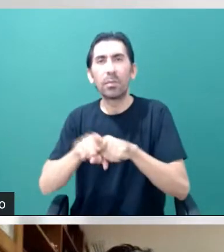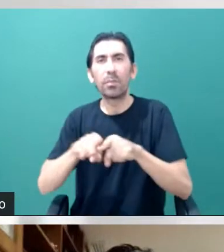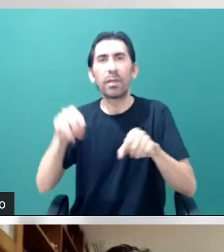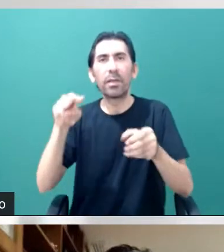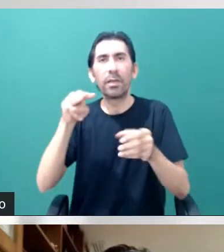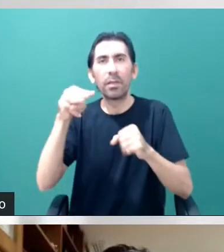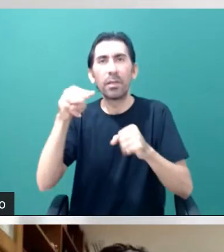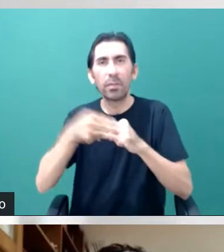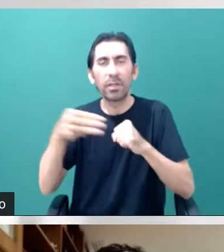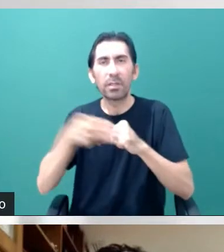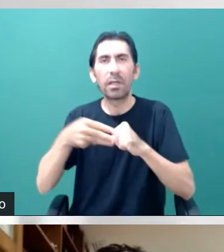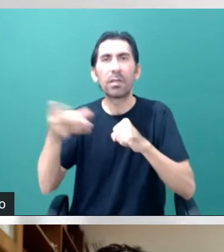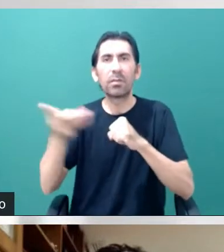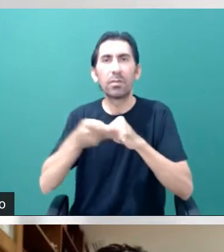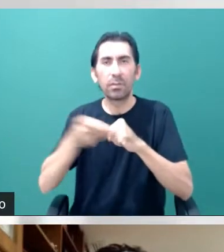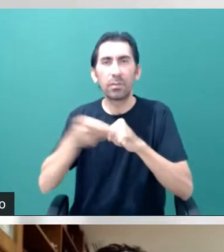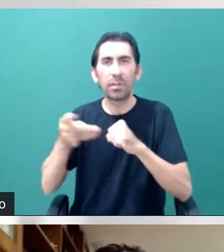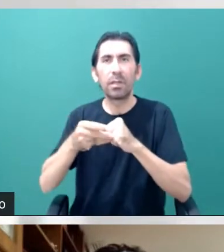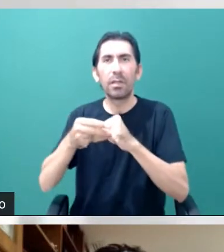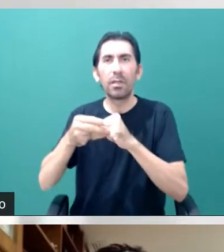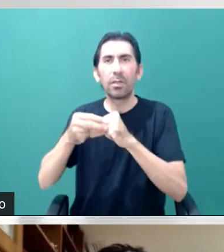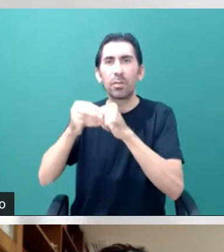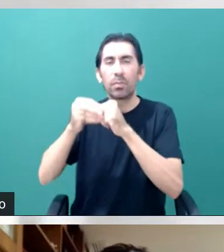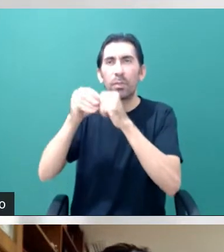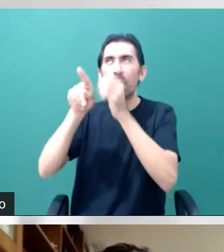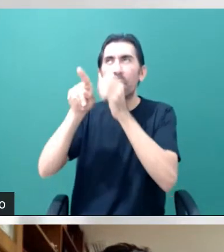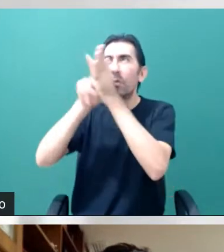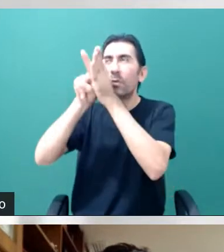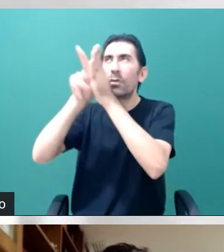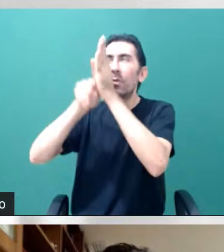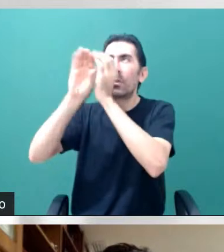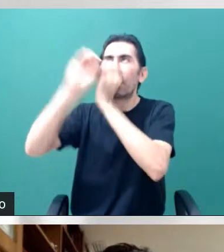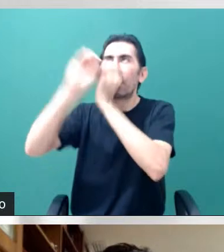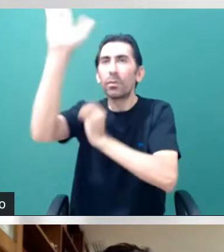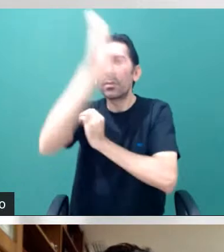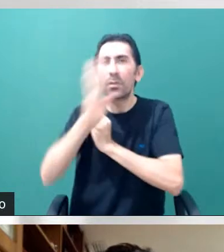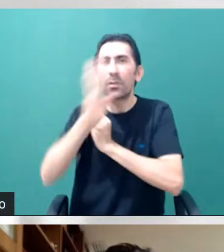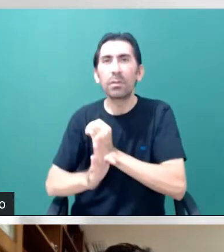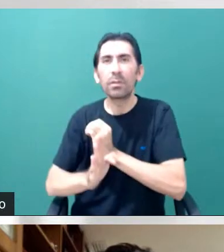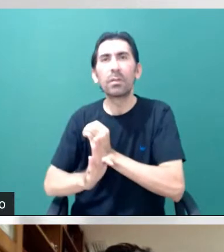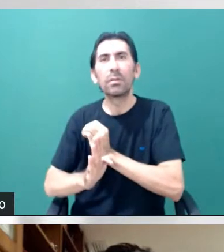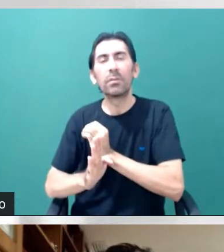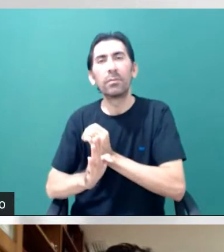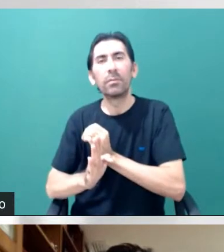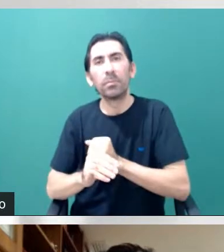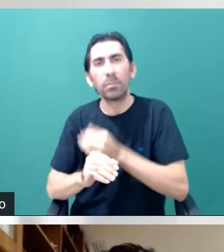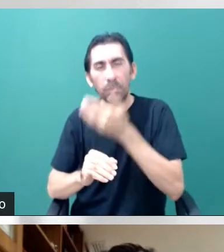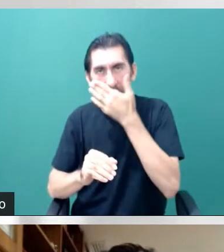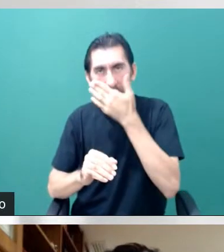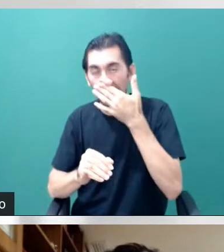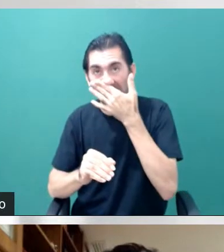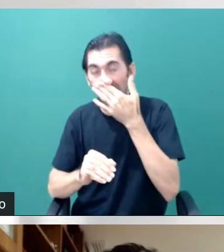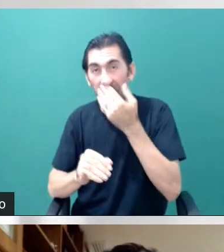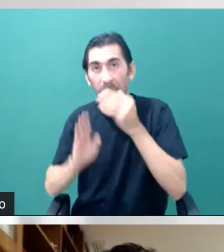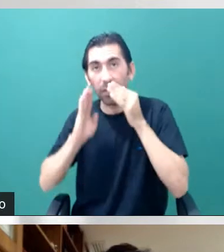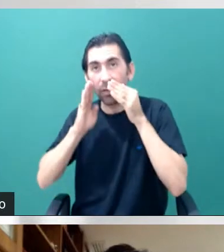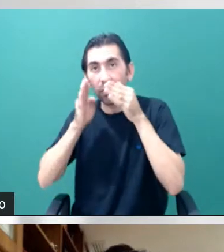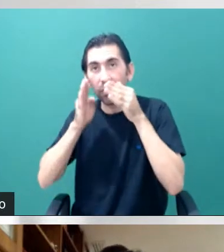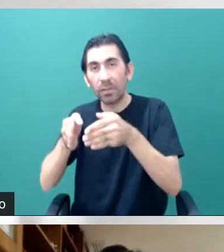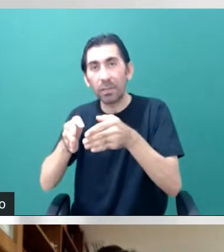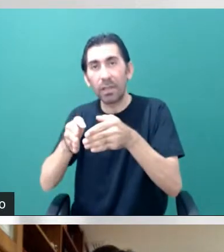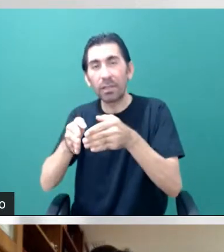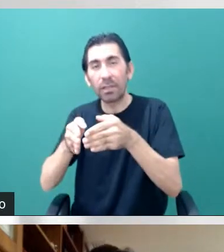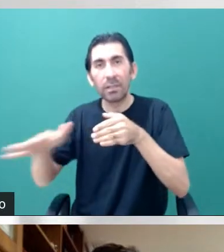Observatório Nacional, né. Ele atua, com ênfase na parte de